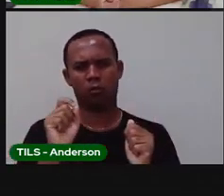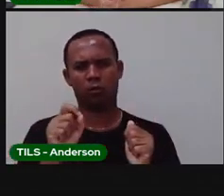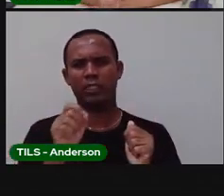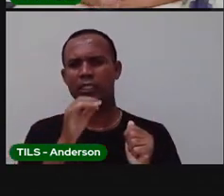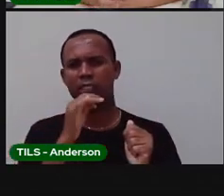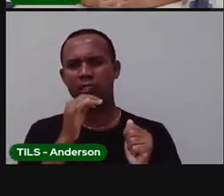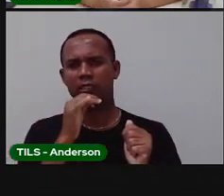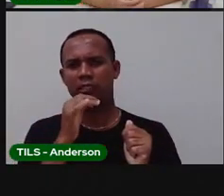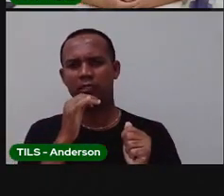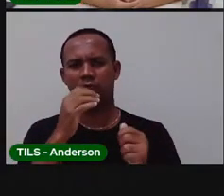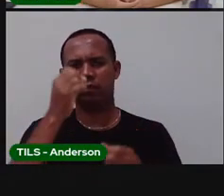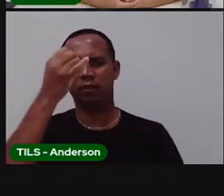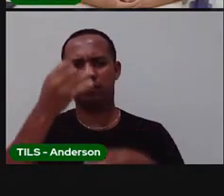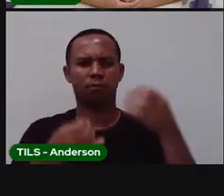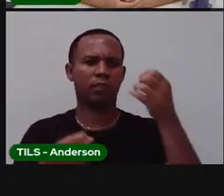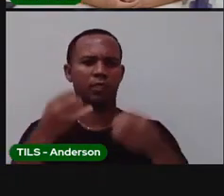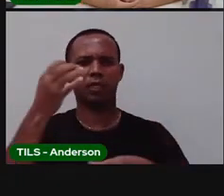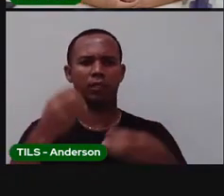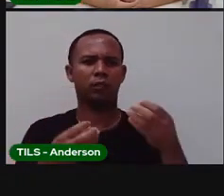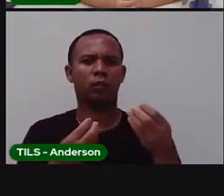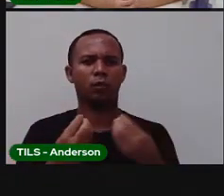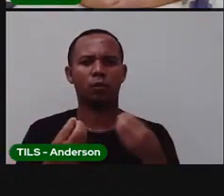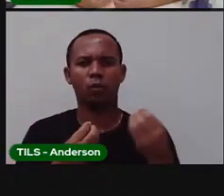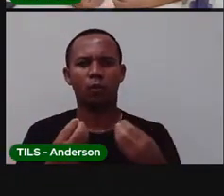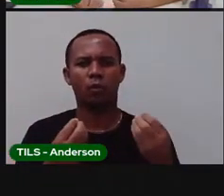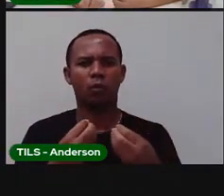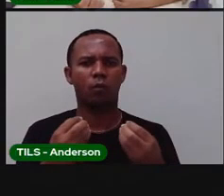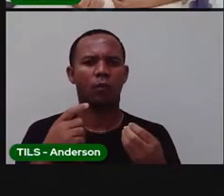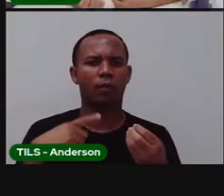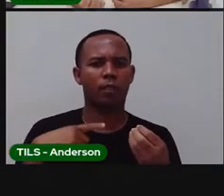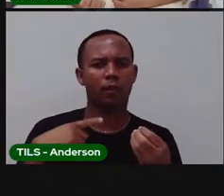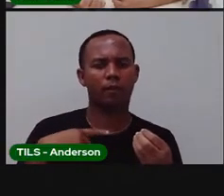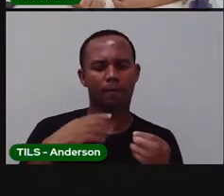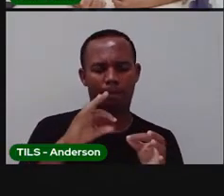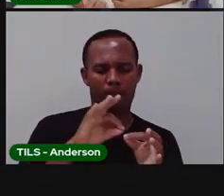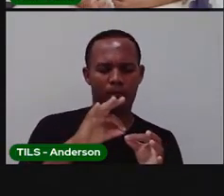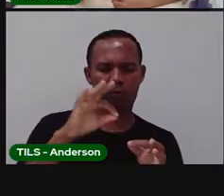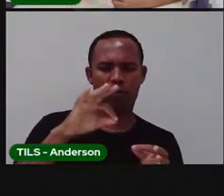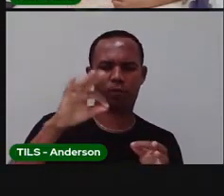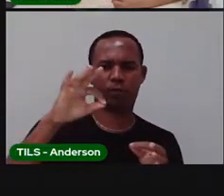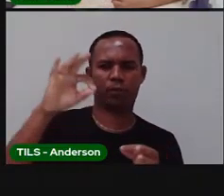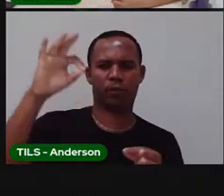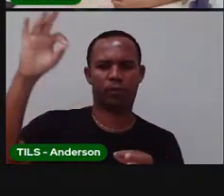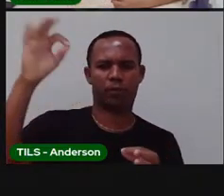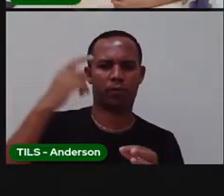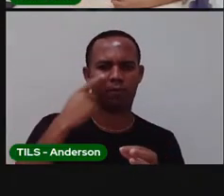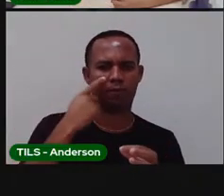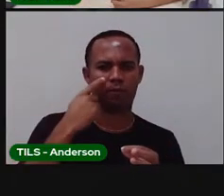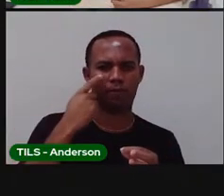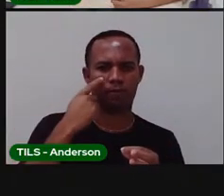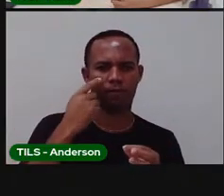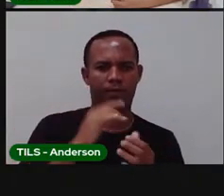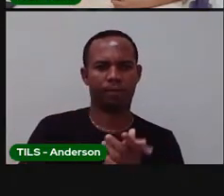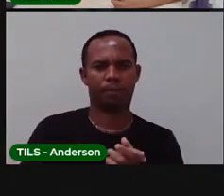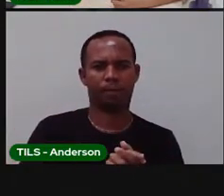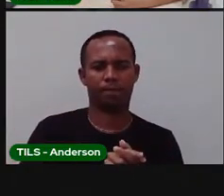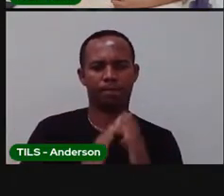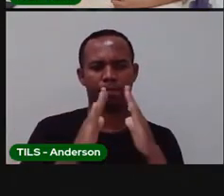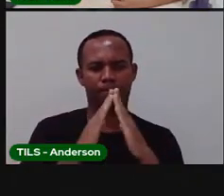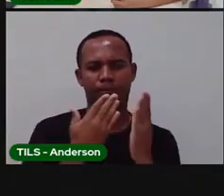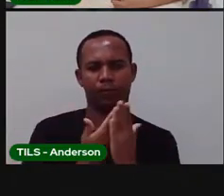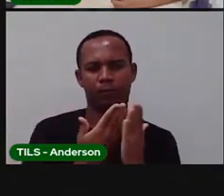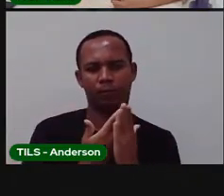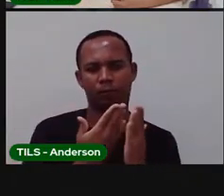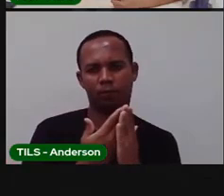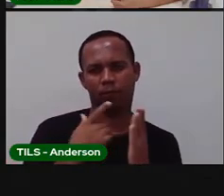anteriores que explica passo a passo os procedimentos porque a gente fez um gráfico na verdade lá na aula que a fala